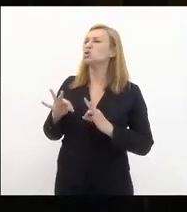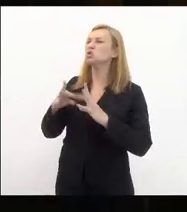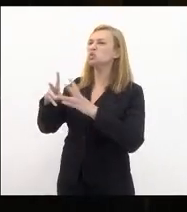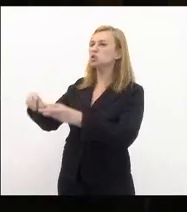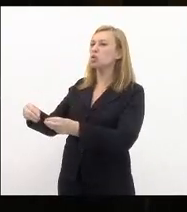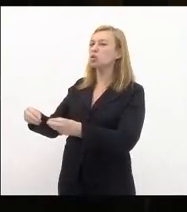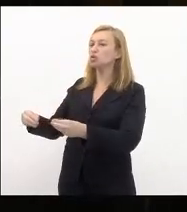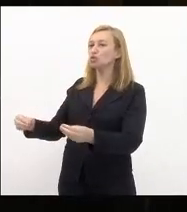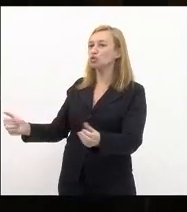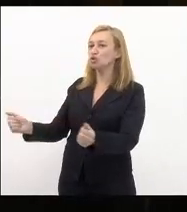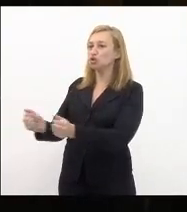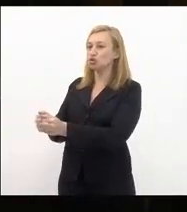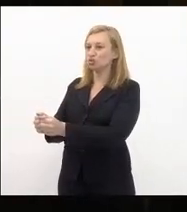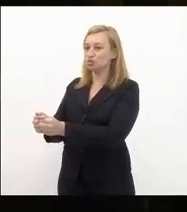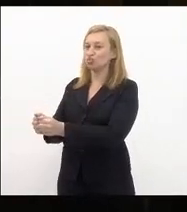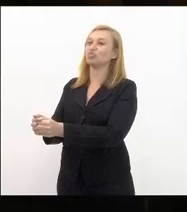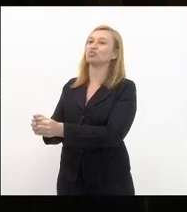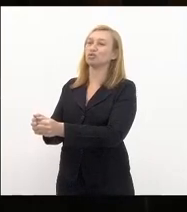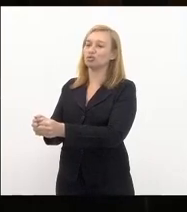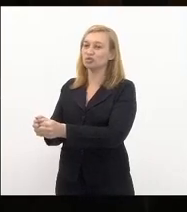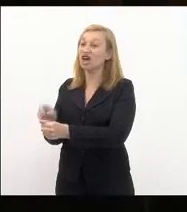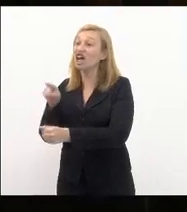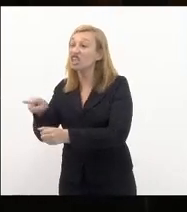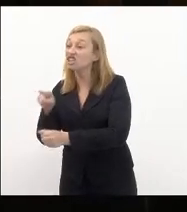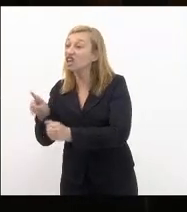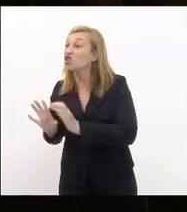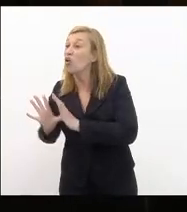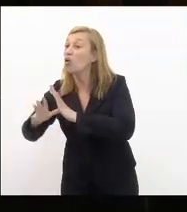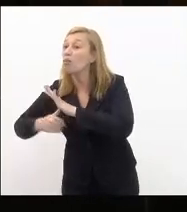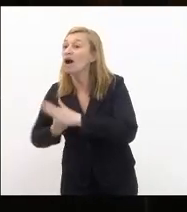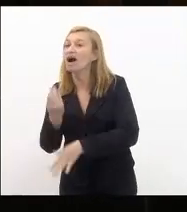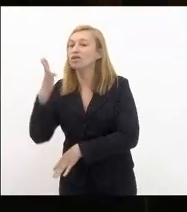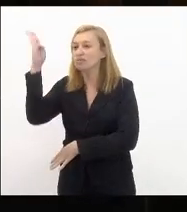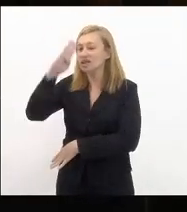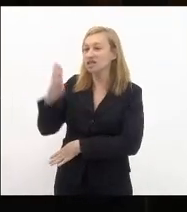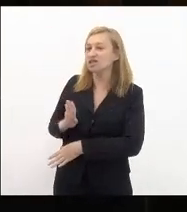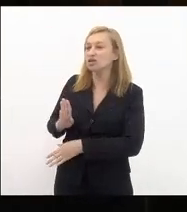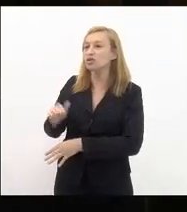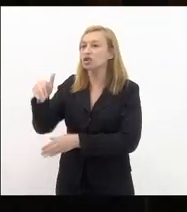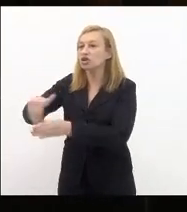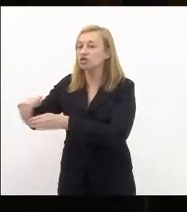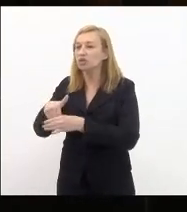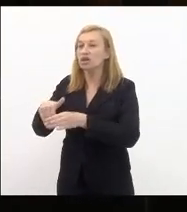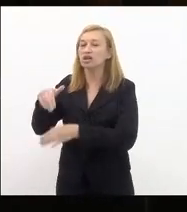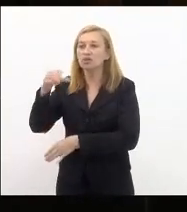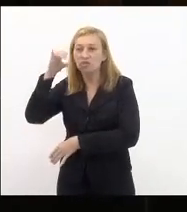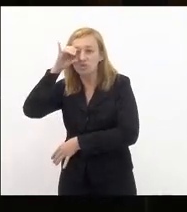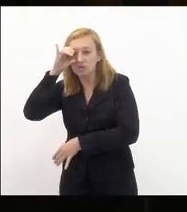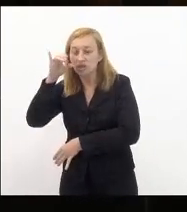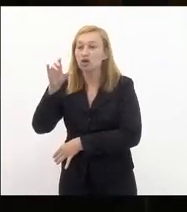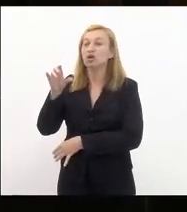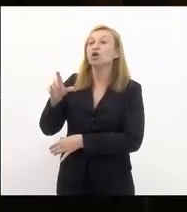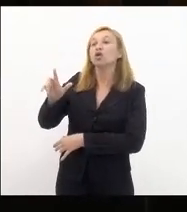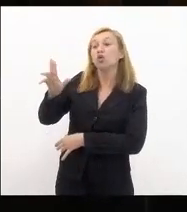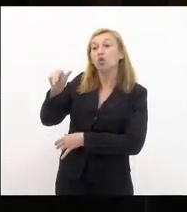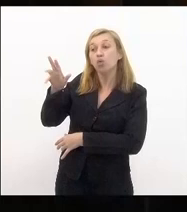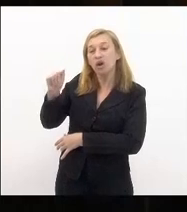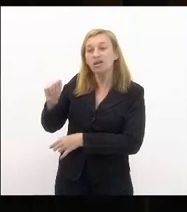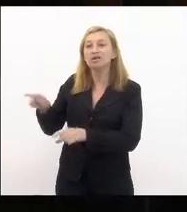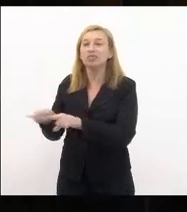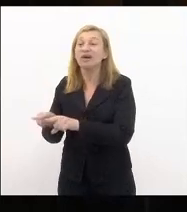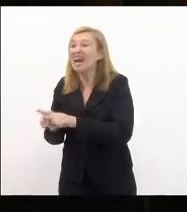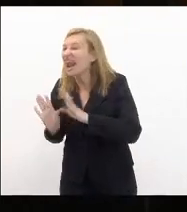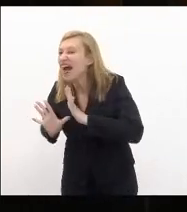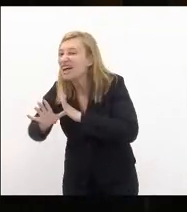saco esses que saquearam o Brasil que elegeram Dilma Rousseff que elegeram Luiz Inácio Lula da Silva o maior